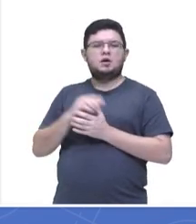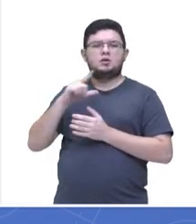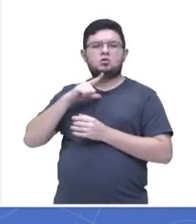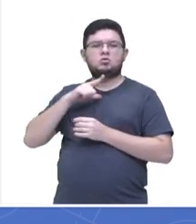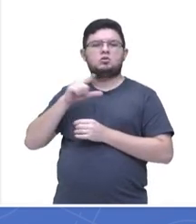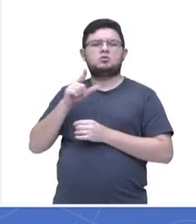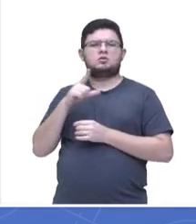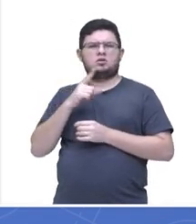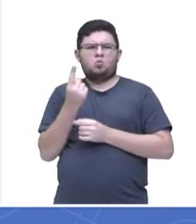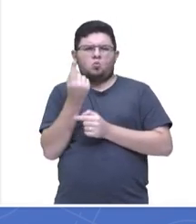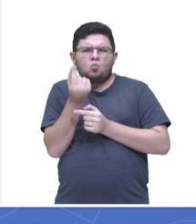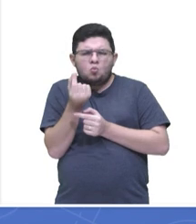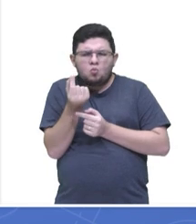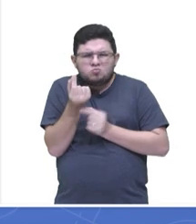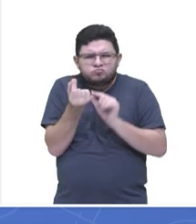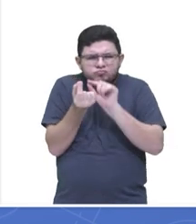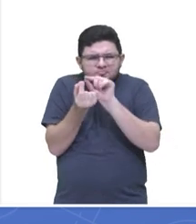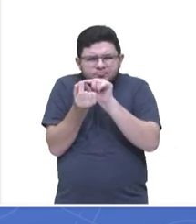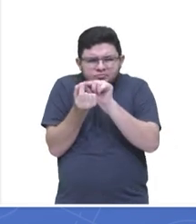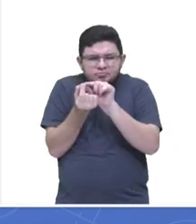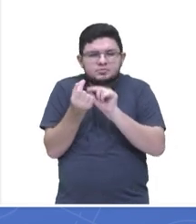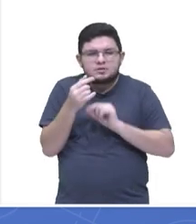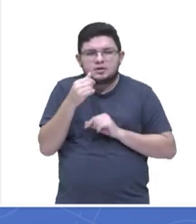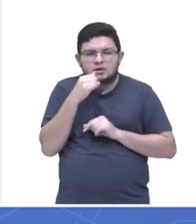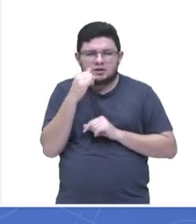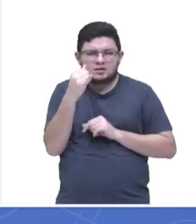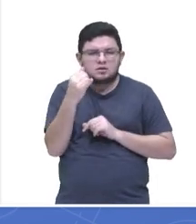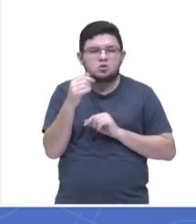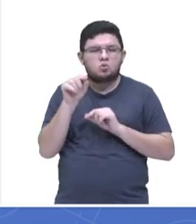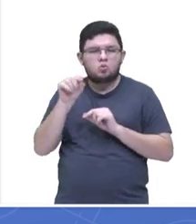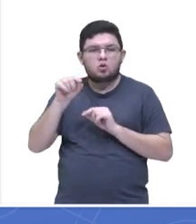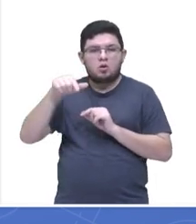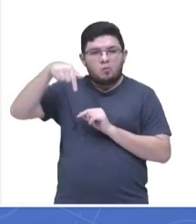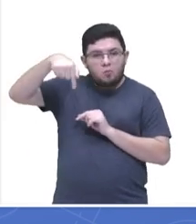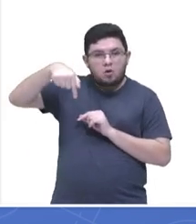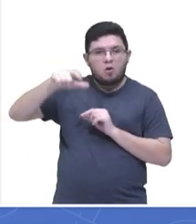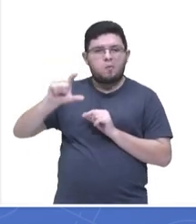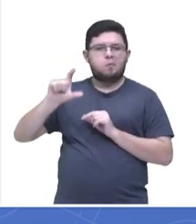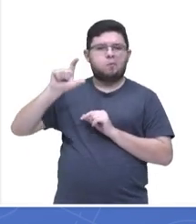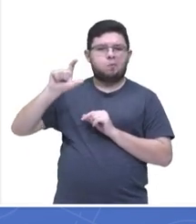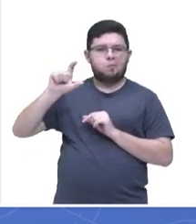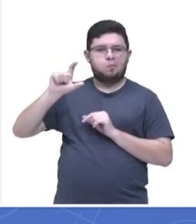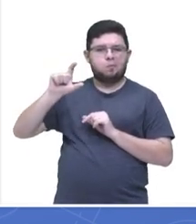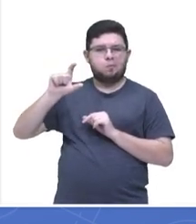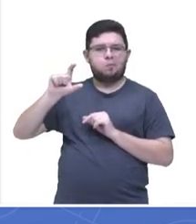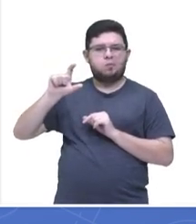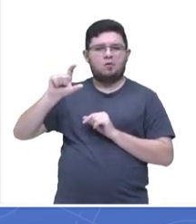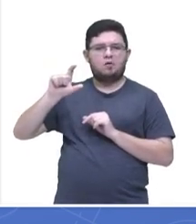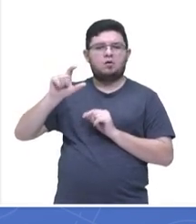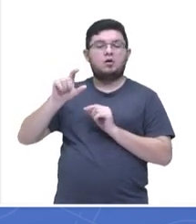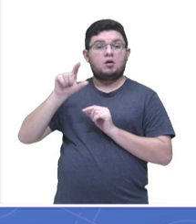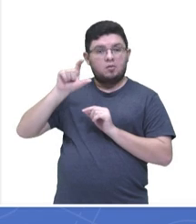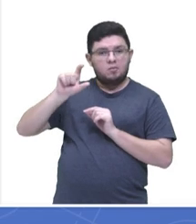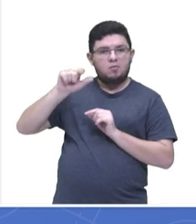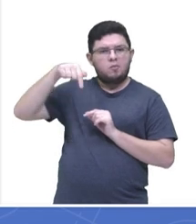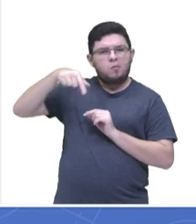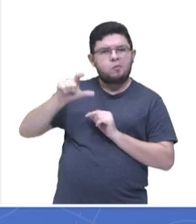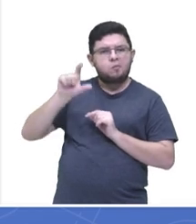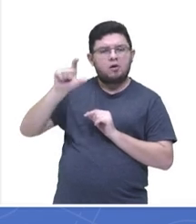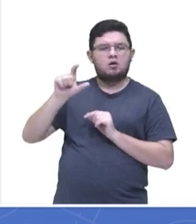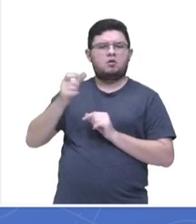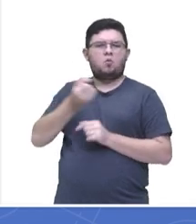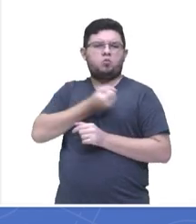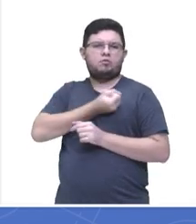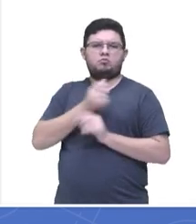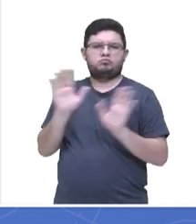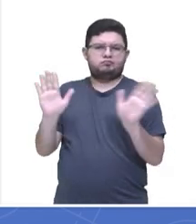um corpo muito pequeno, corpúsculo, com carga elétrica Qzão. Então, Qzão que é a carga geradora, ele não me deu um valor, tá